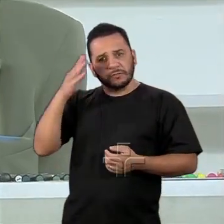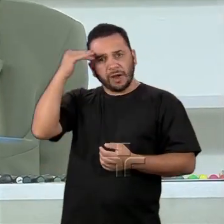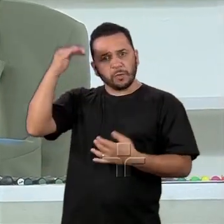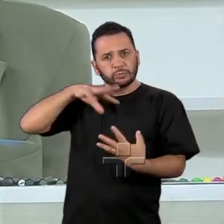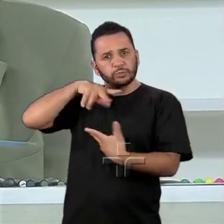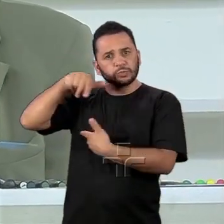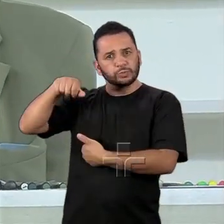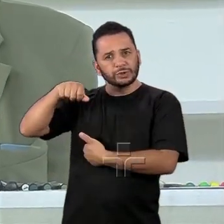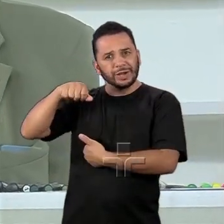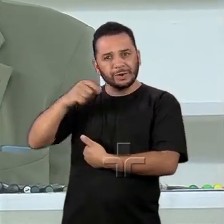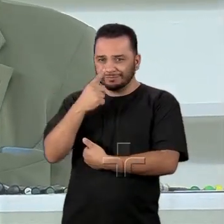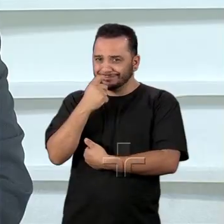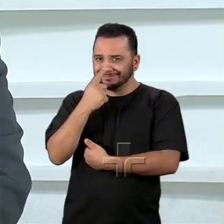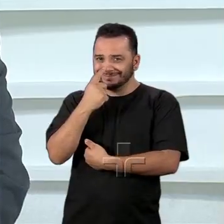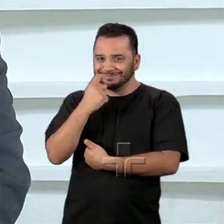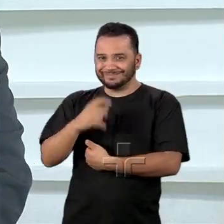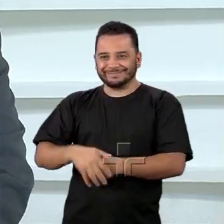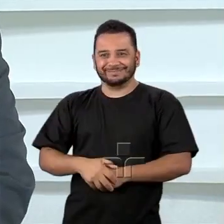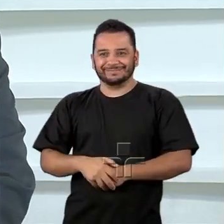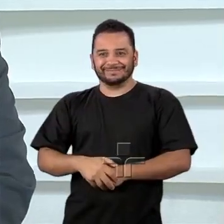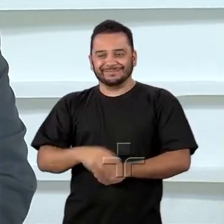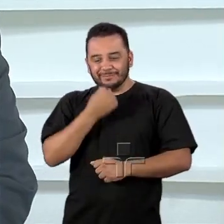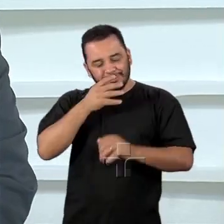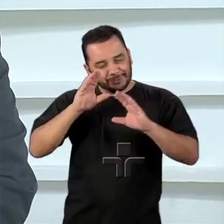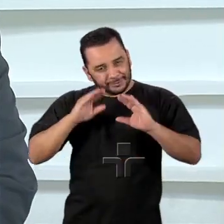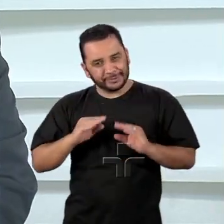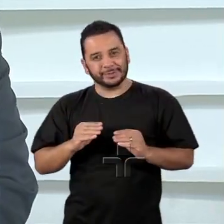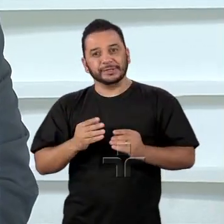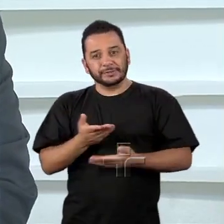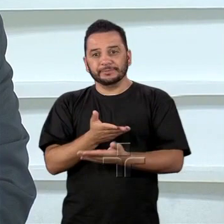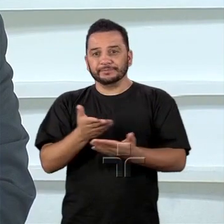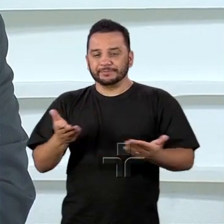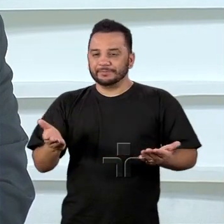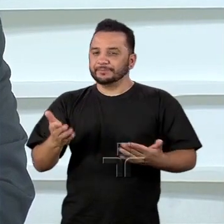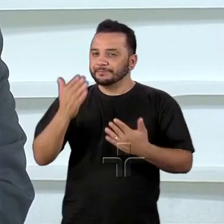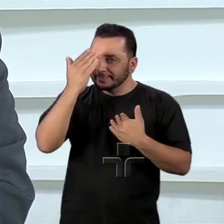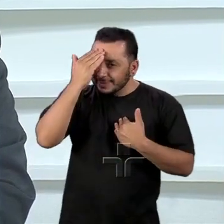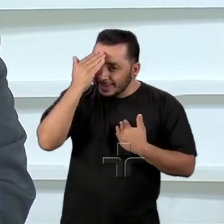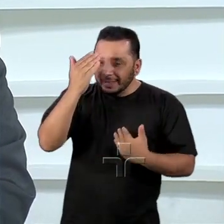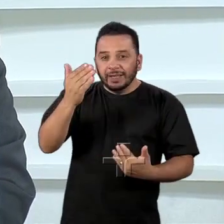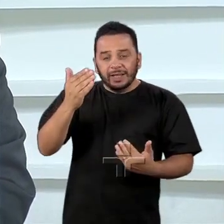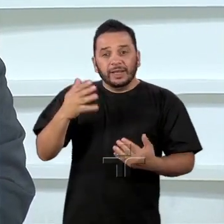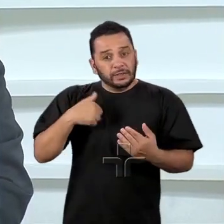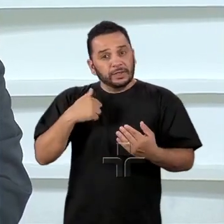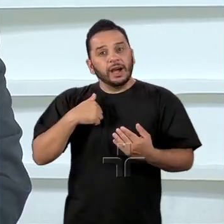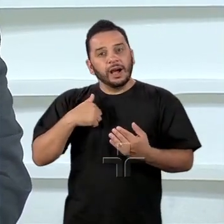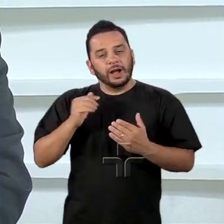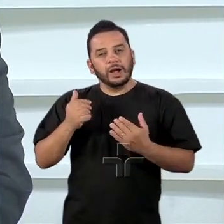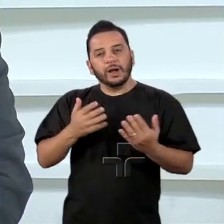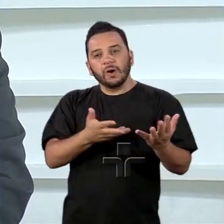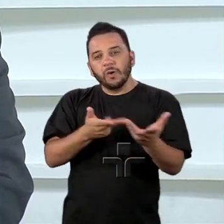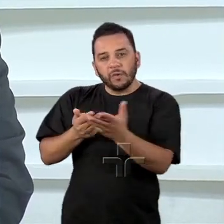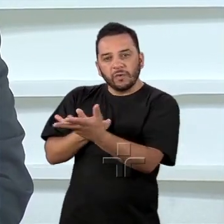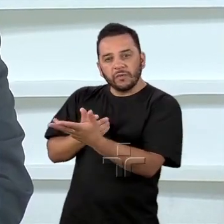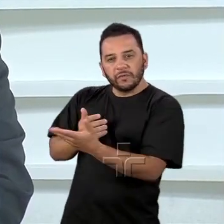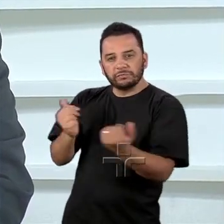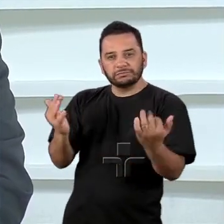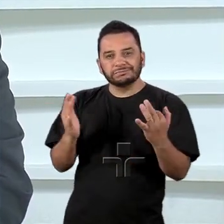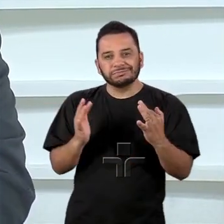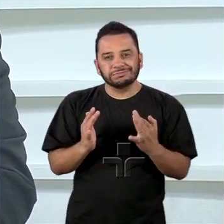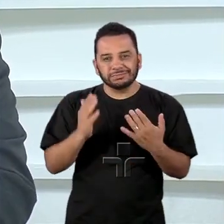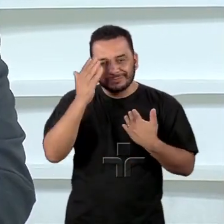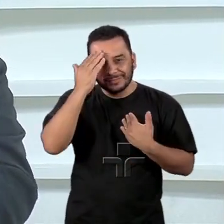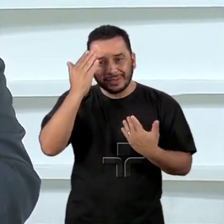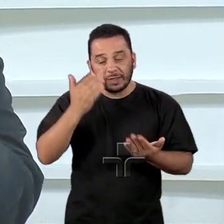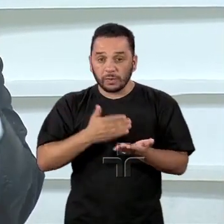Paulo Caruso. Boa noite a todos, muito obrigado por aceitarem o nosso convite. Eu queria começar com uma